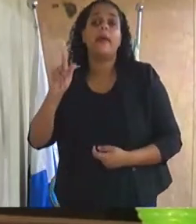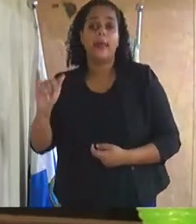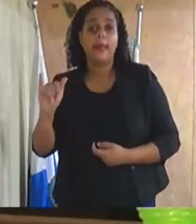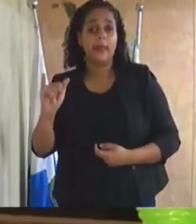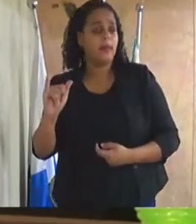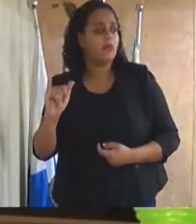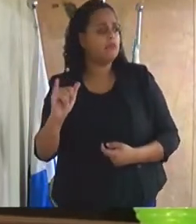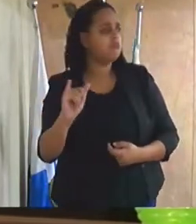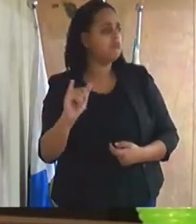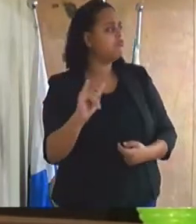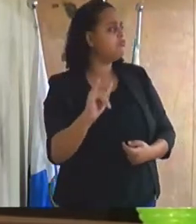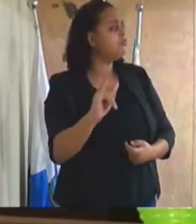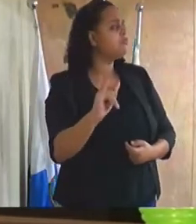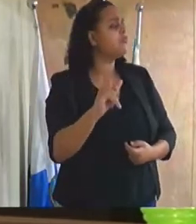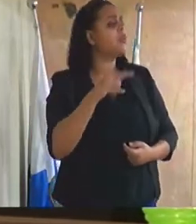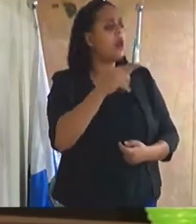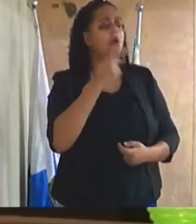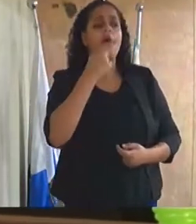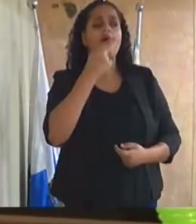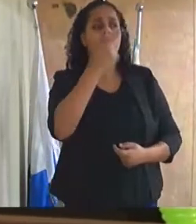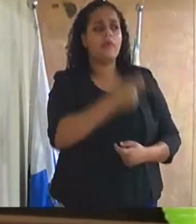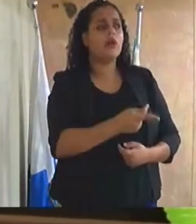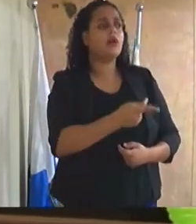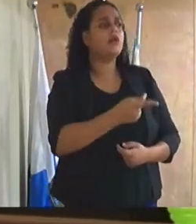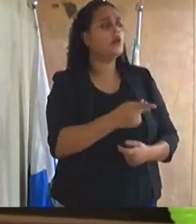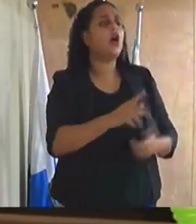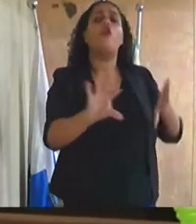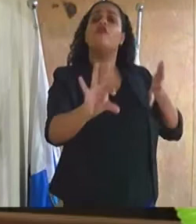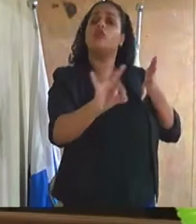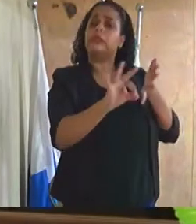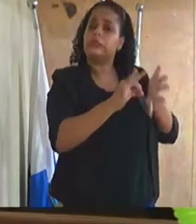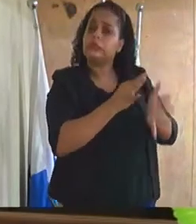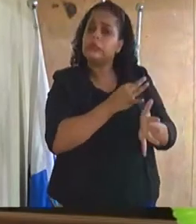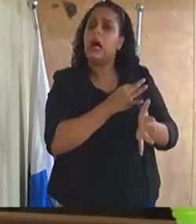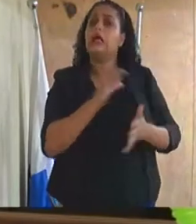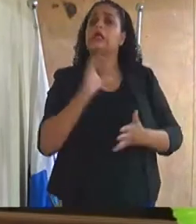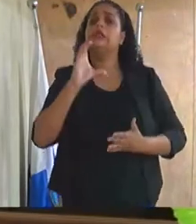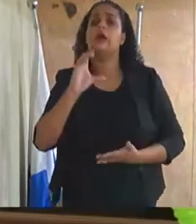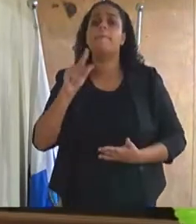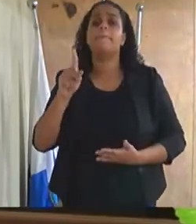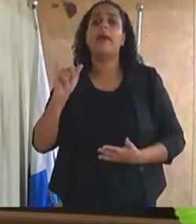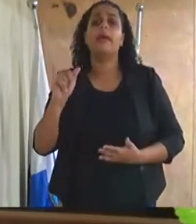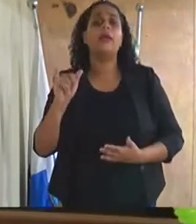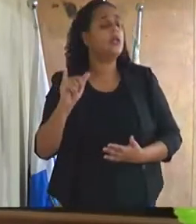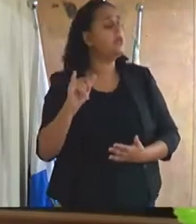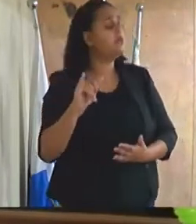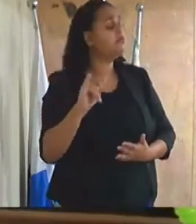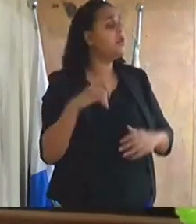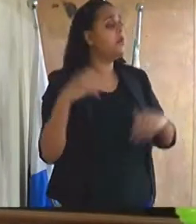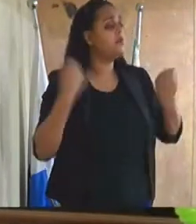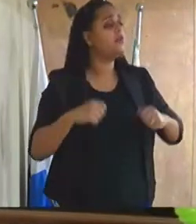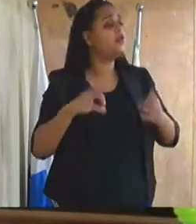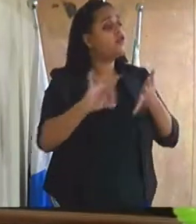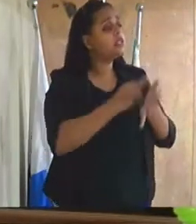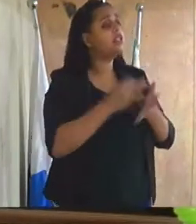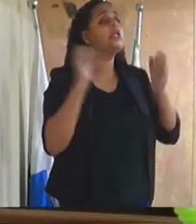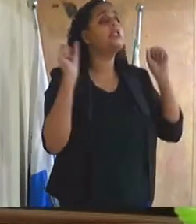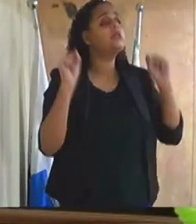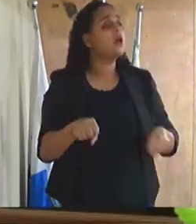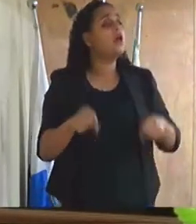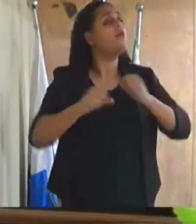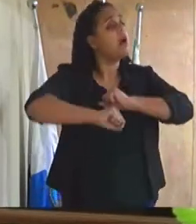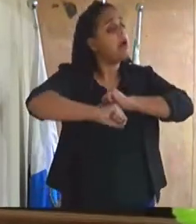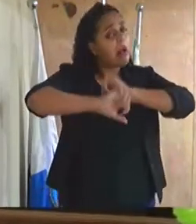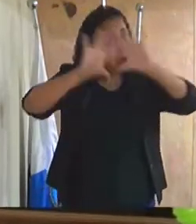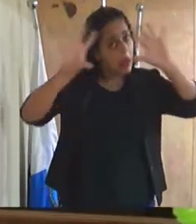eu queria dizer para a Vossa Excelência que eu vou assinar a CPI, sim, que eu acho que nós temos que ter transparência na nossa cidade, é uma